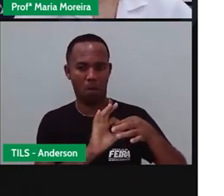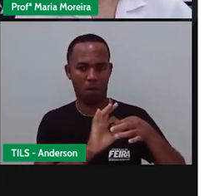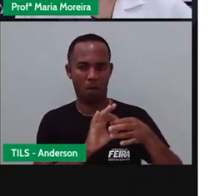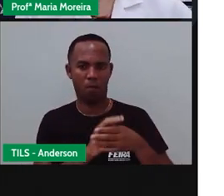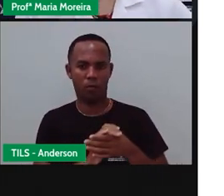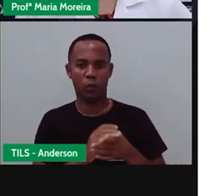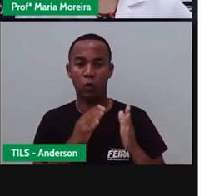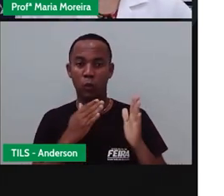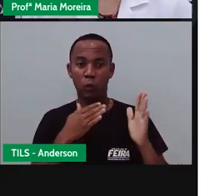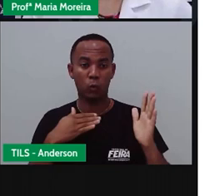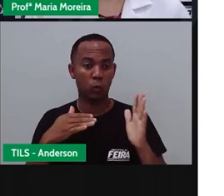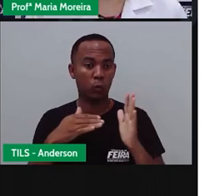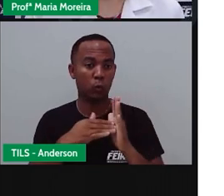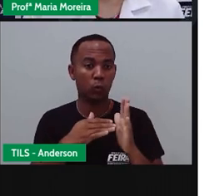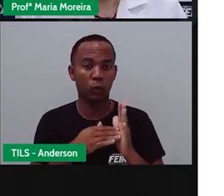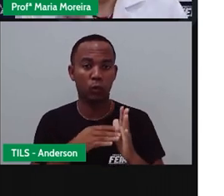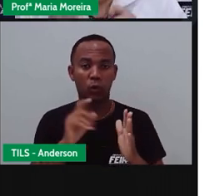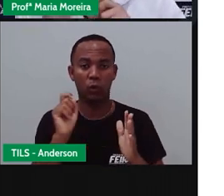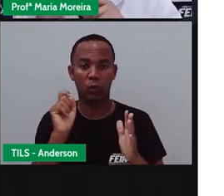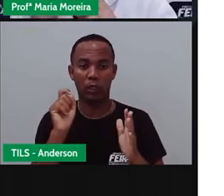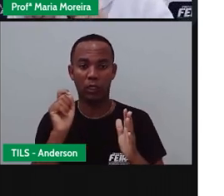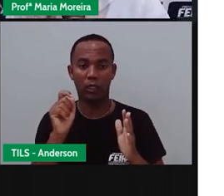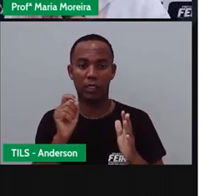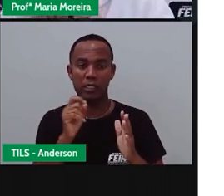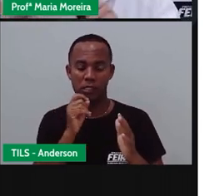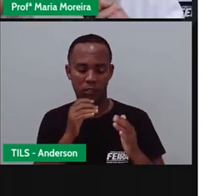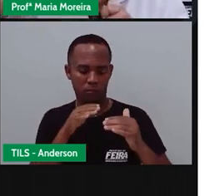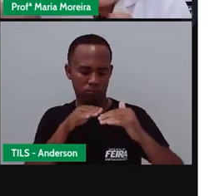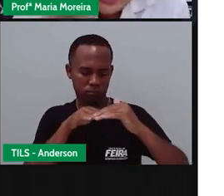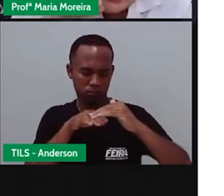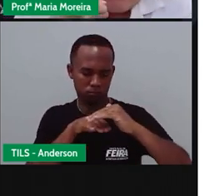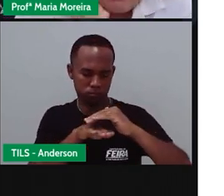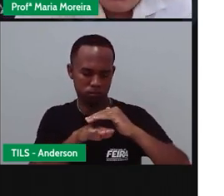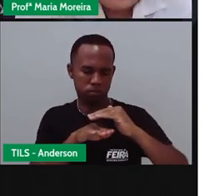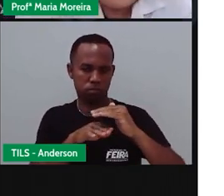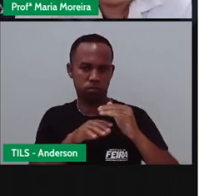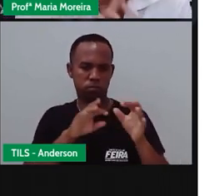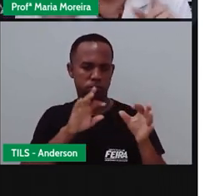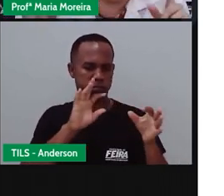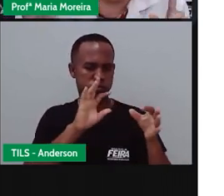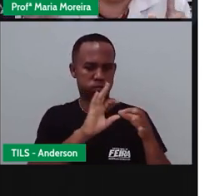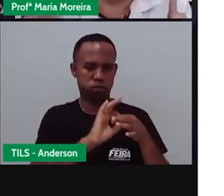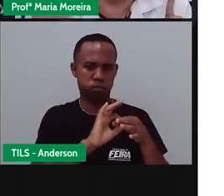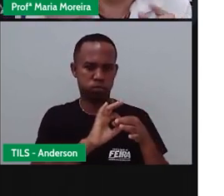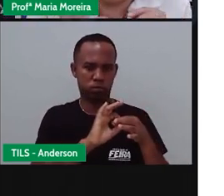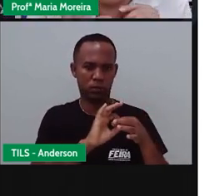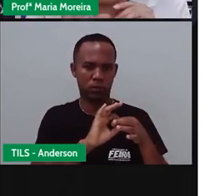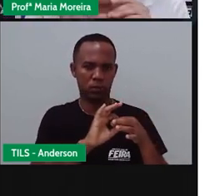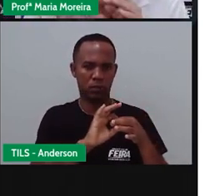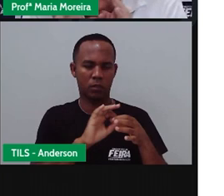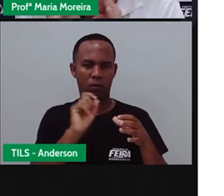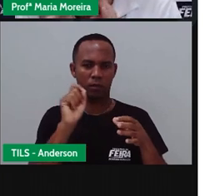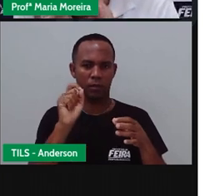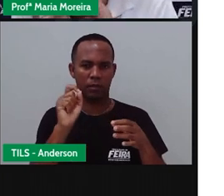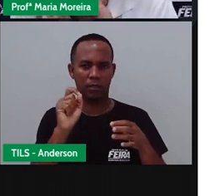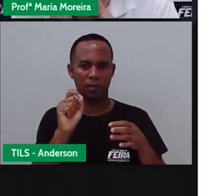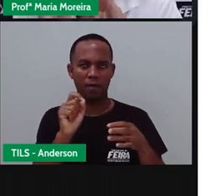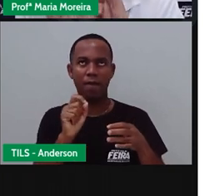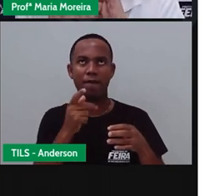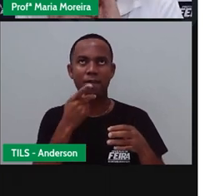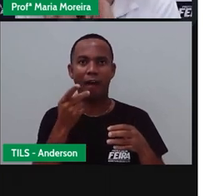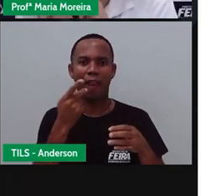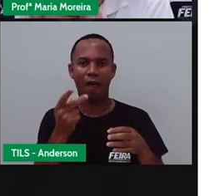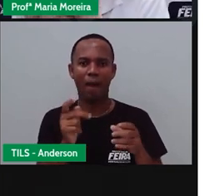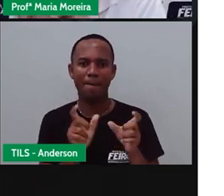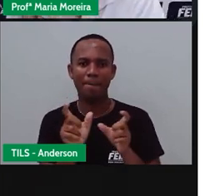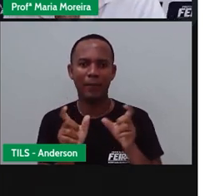Tudo O que eu tenho A fazer É entrar Trancar a porta E dizer Algumas palavras Mágicas